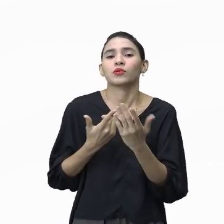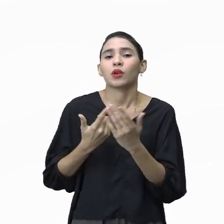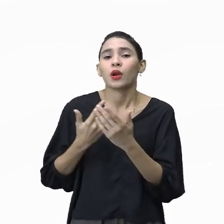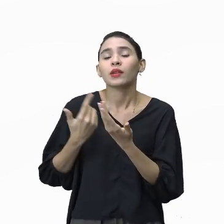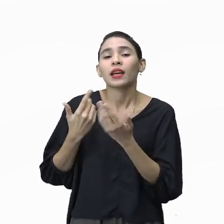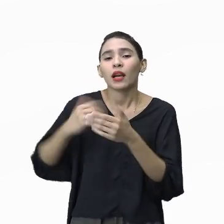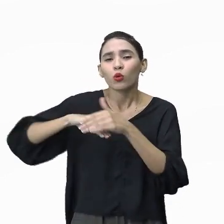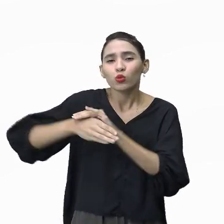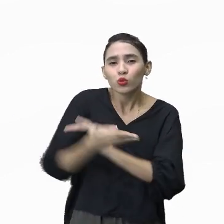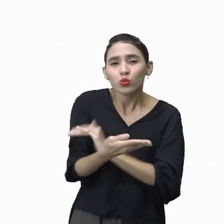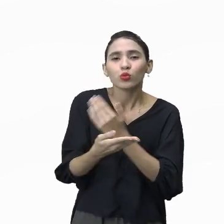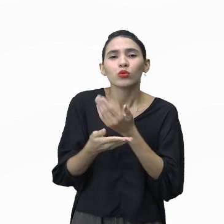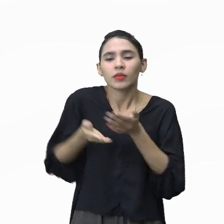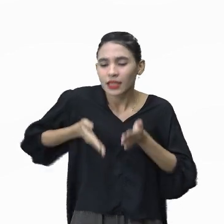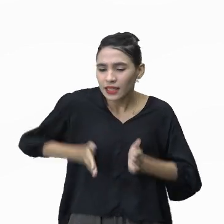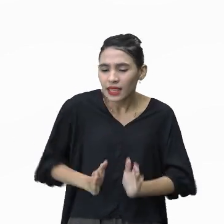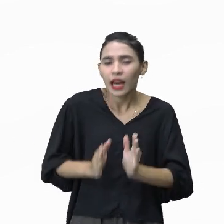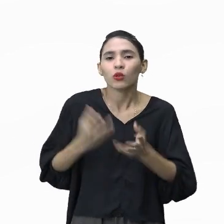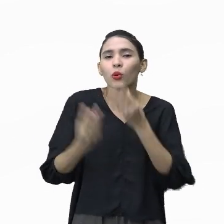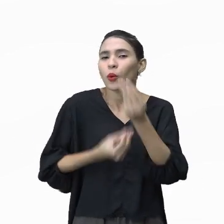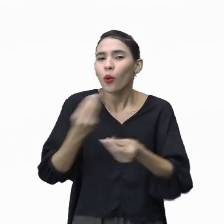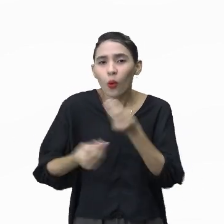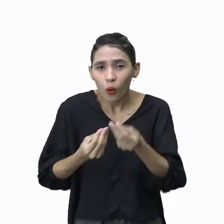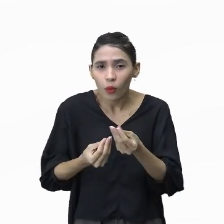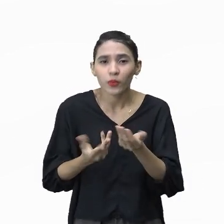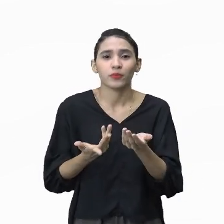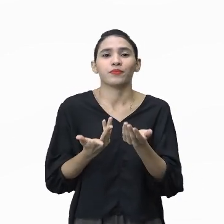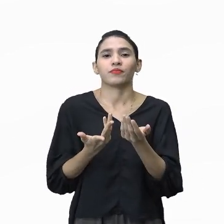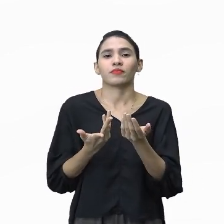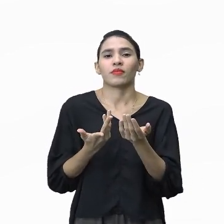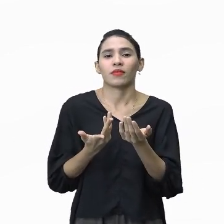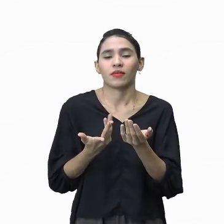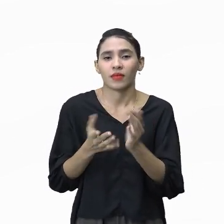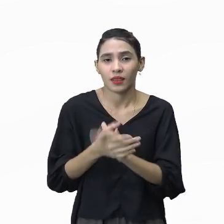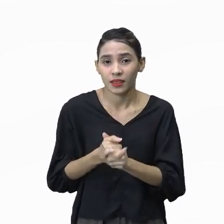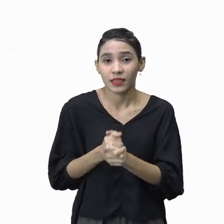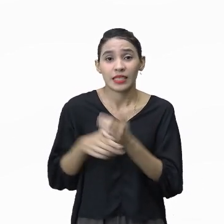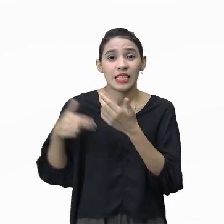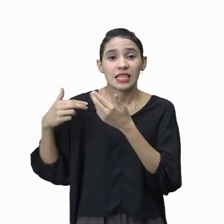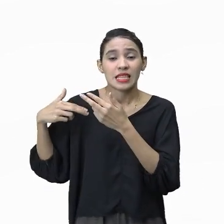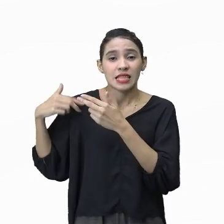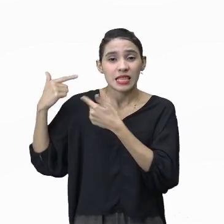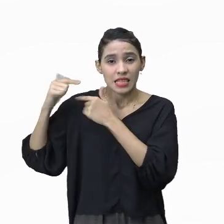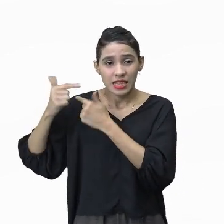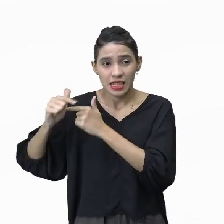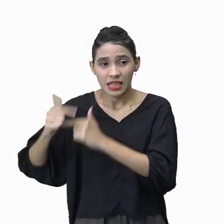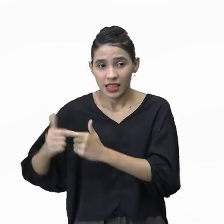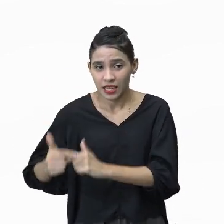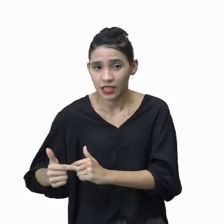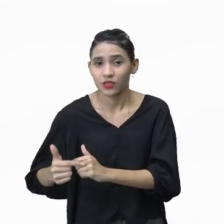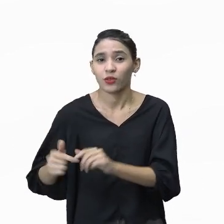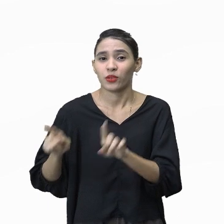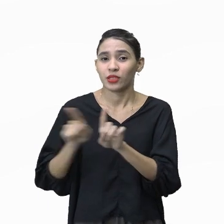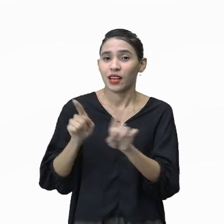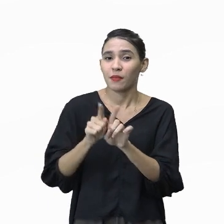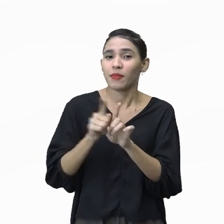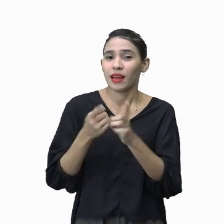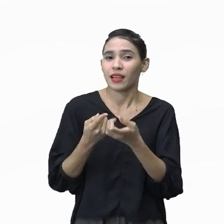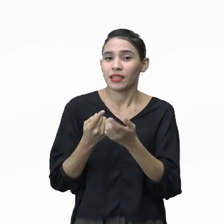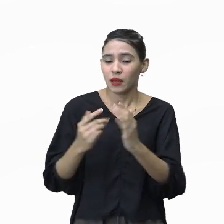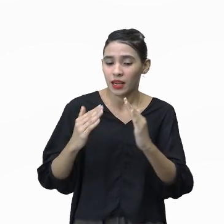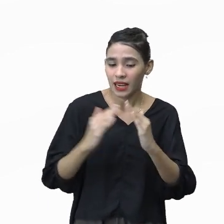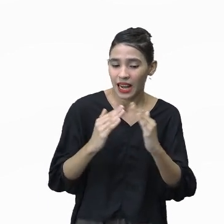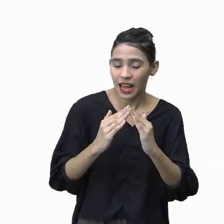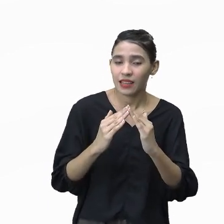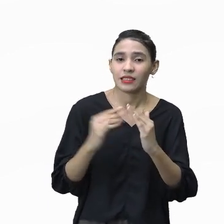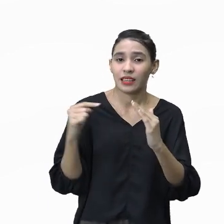que eles surgiram, né, eles são fruto ah, de, de, tradições realizadas ali dentro